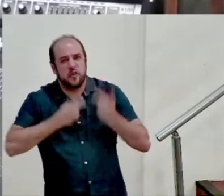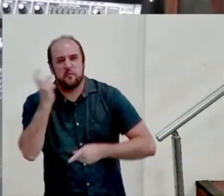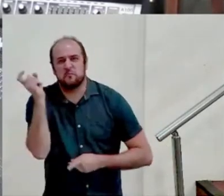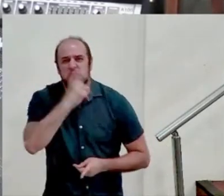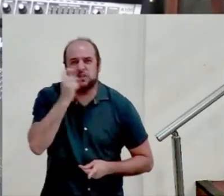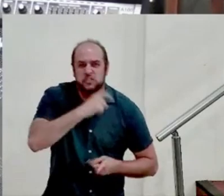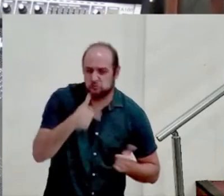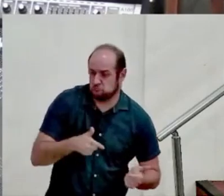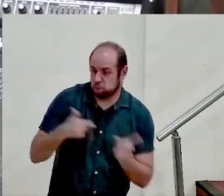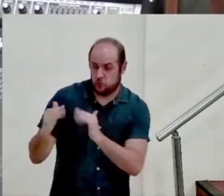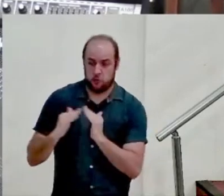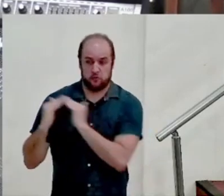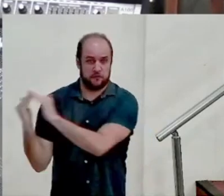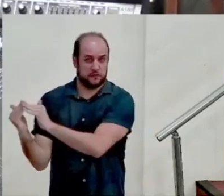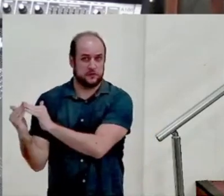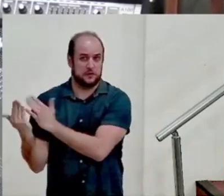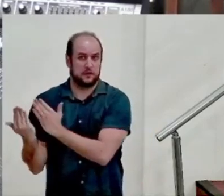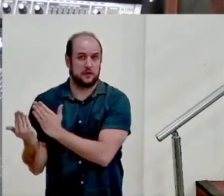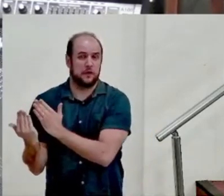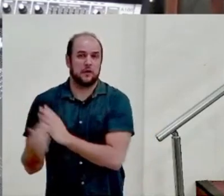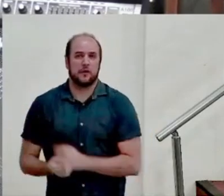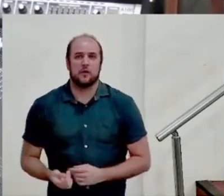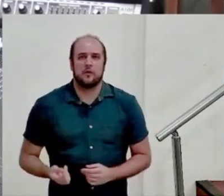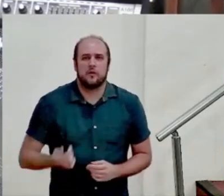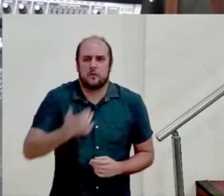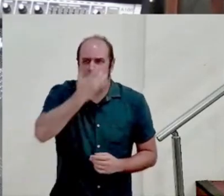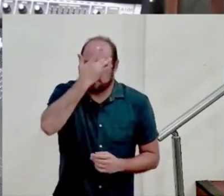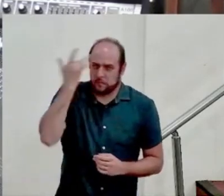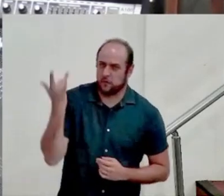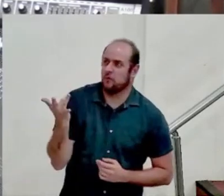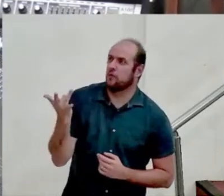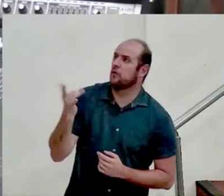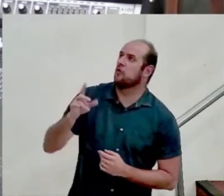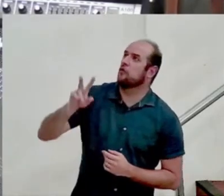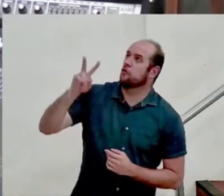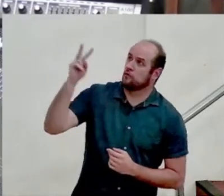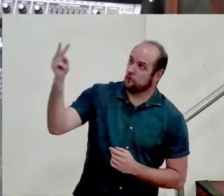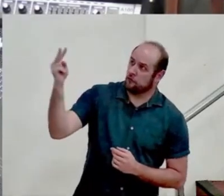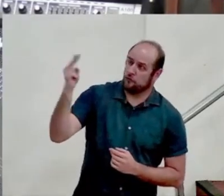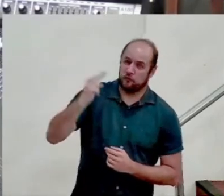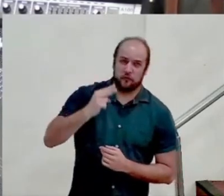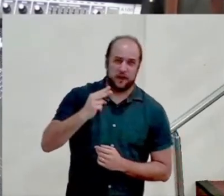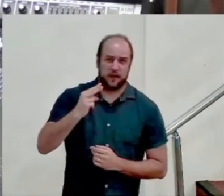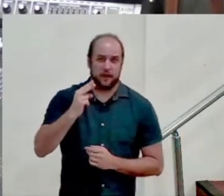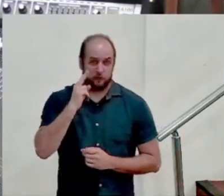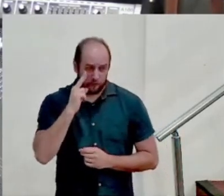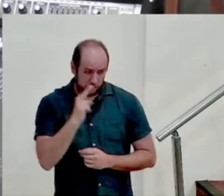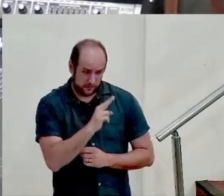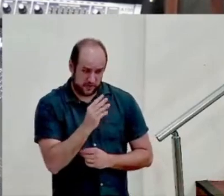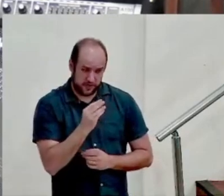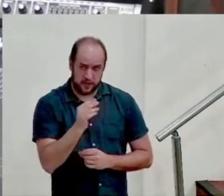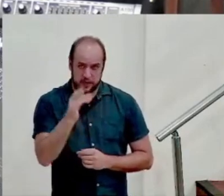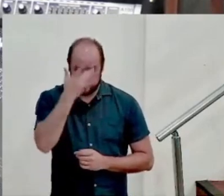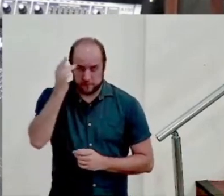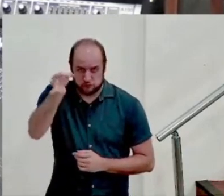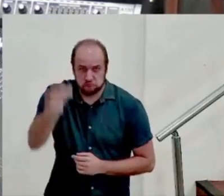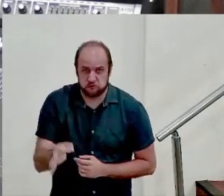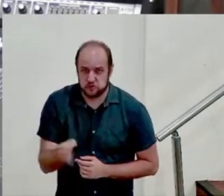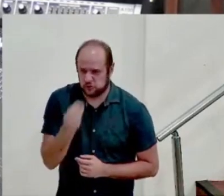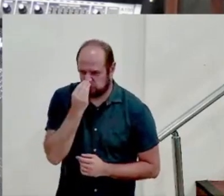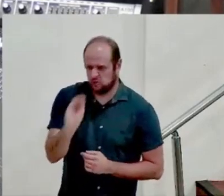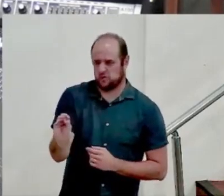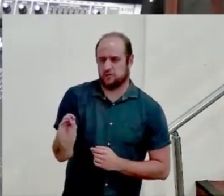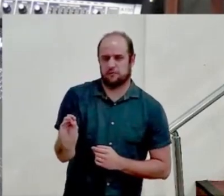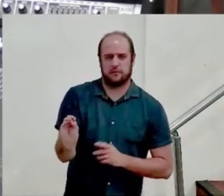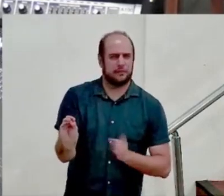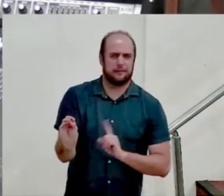o seu vizinho. O que a seus olhos tem por desprezível ao réprobo, mas honra